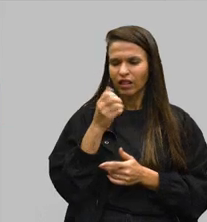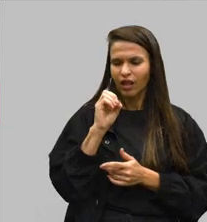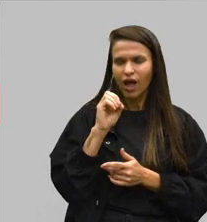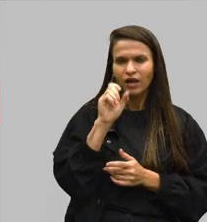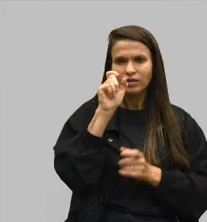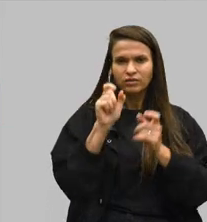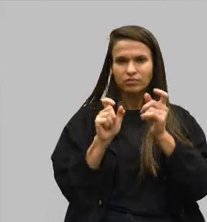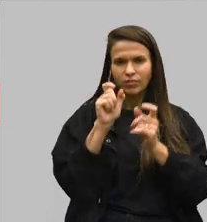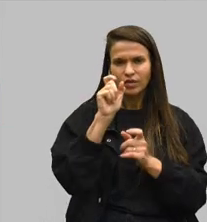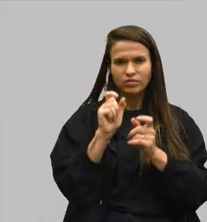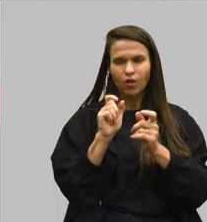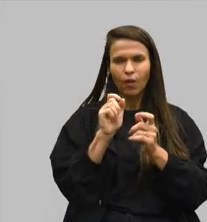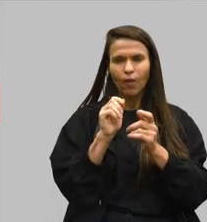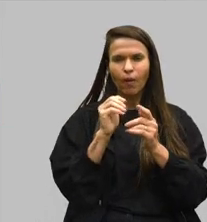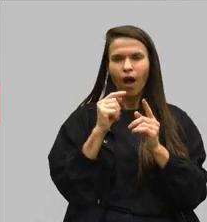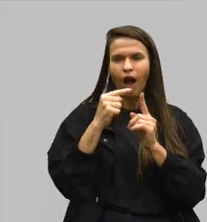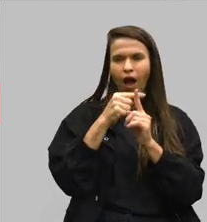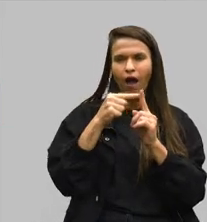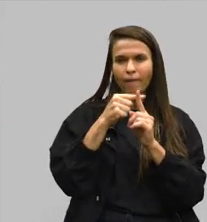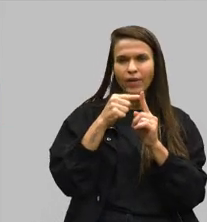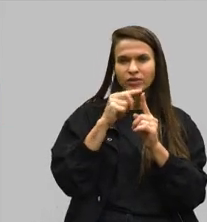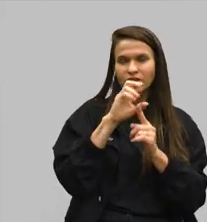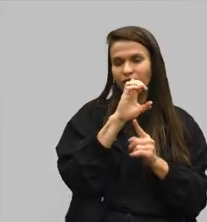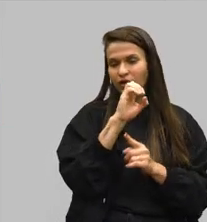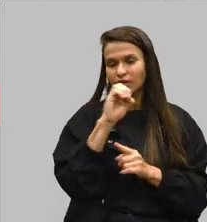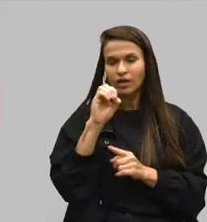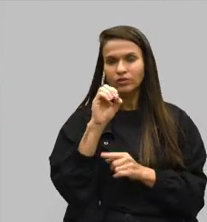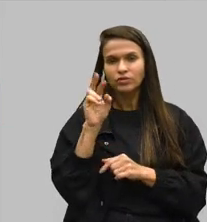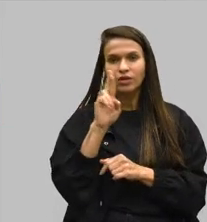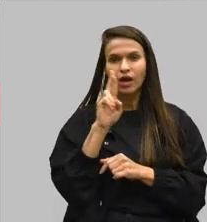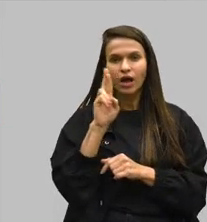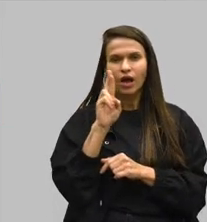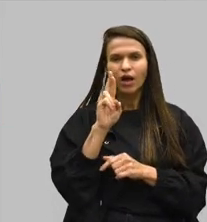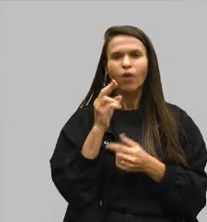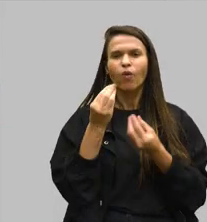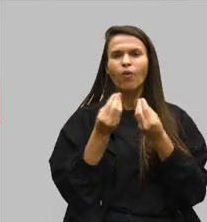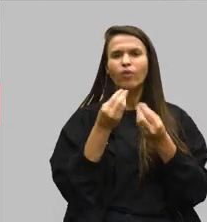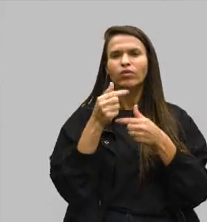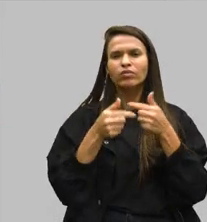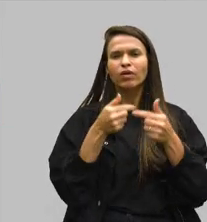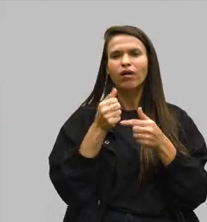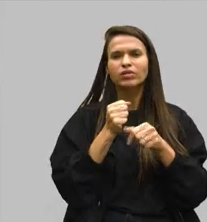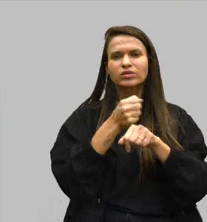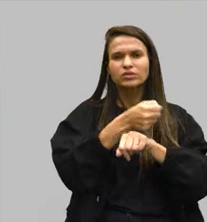500 reais. Como é que um cara escravo ganhando mais de 400, 500?